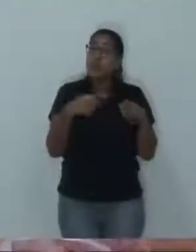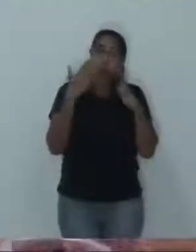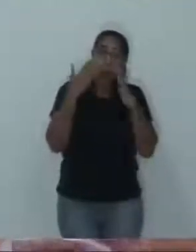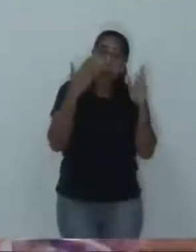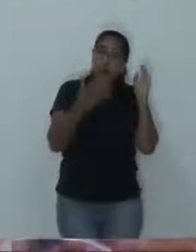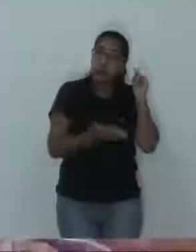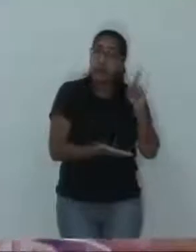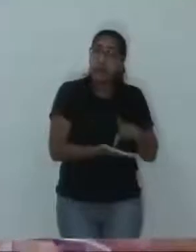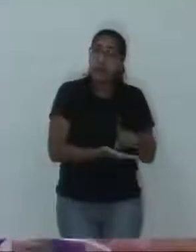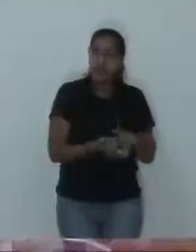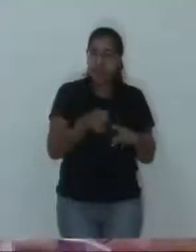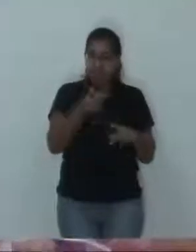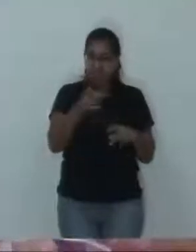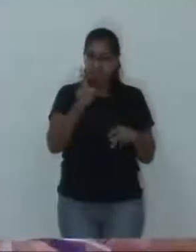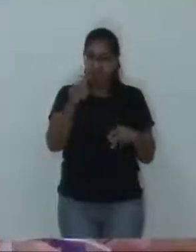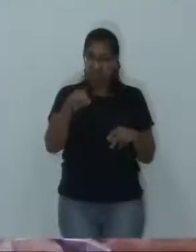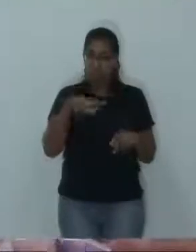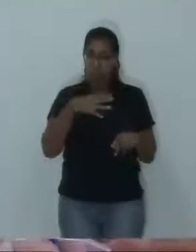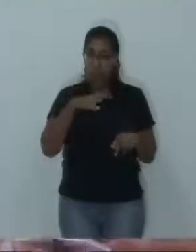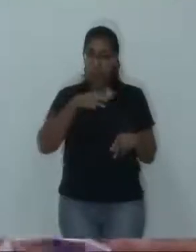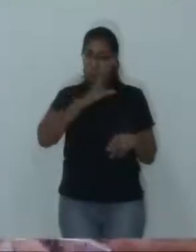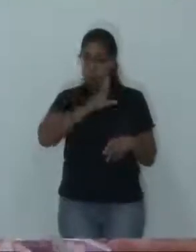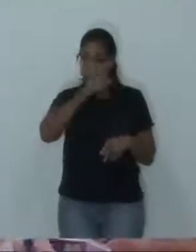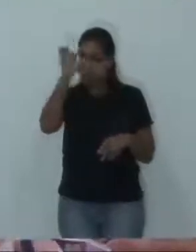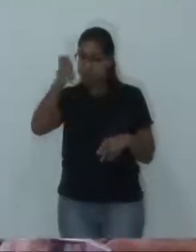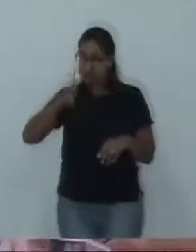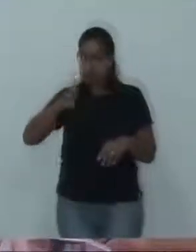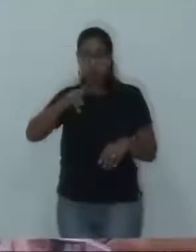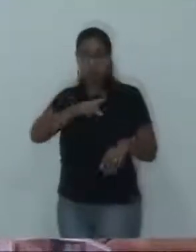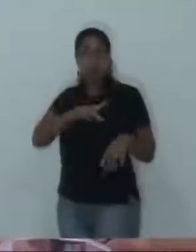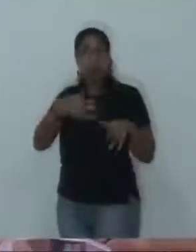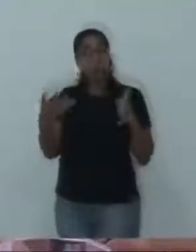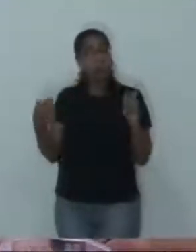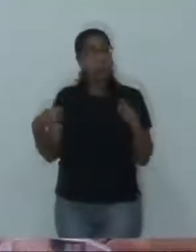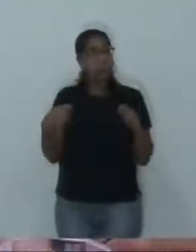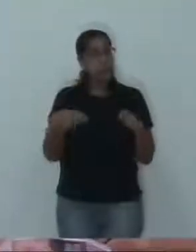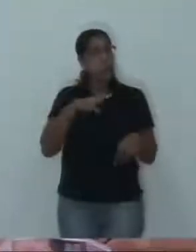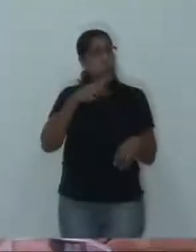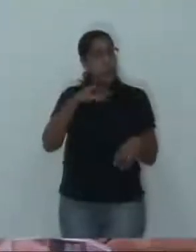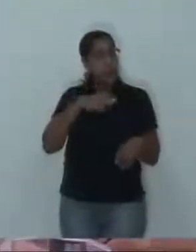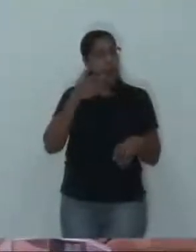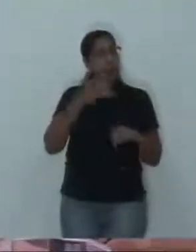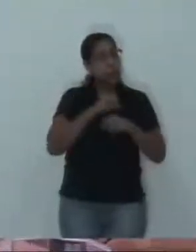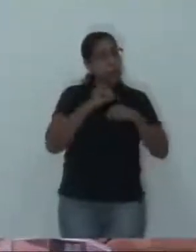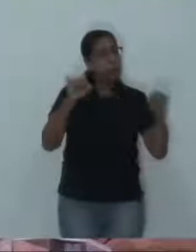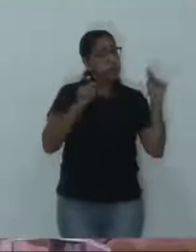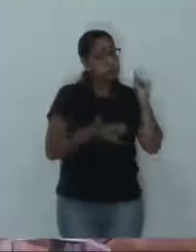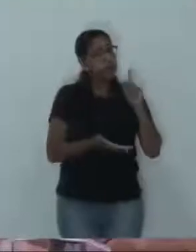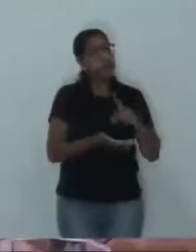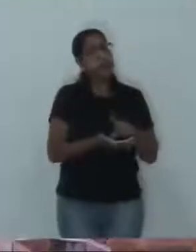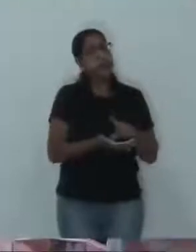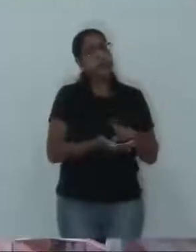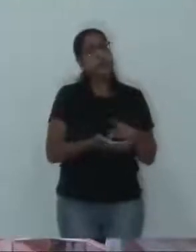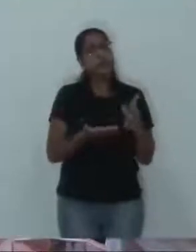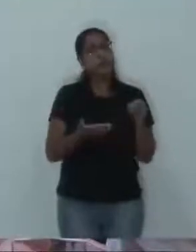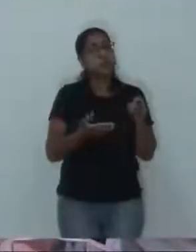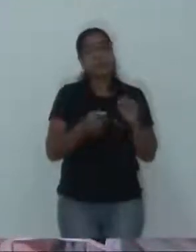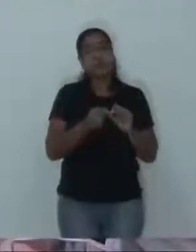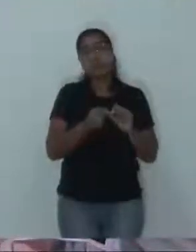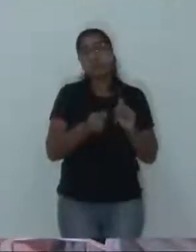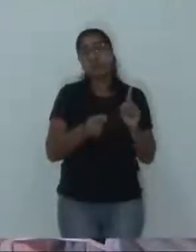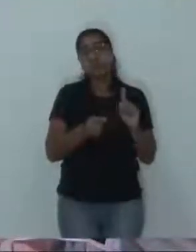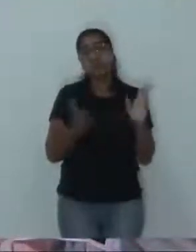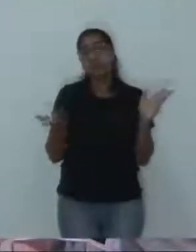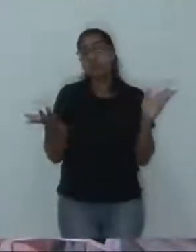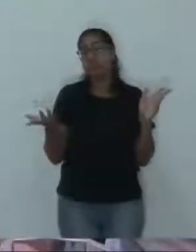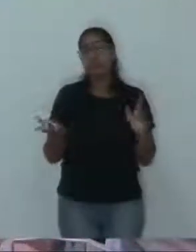ele foi homem para ir no Ministério Público e falar, ele teria que ser homem também para mostrar a verdade e a resolução dos fatos. E não fez. E